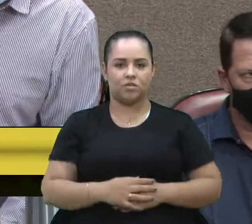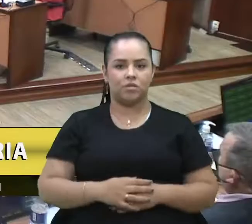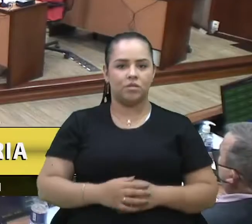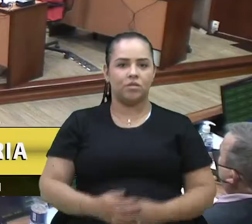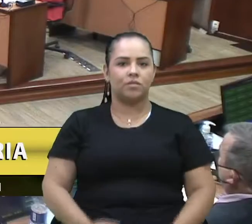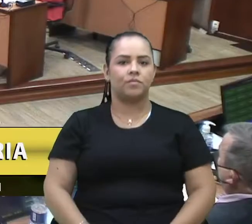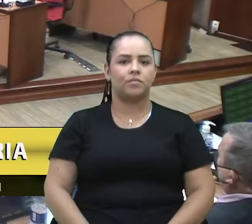Vereador Bressan, capa.